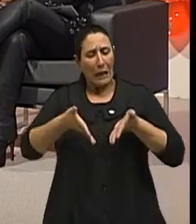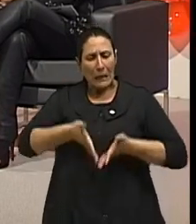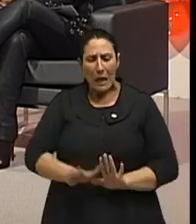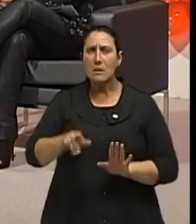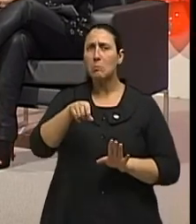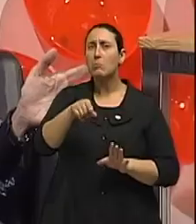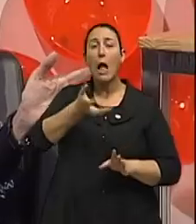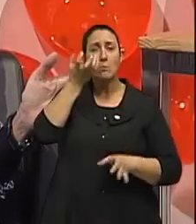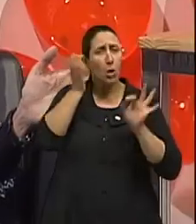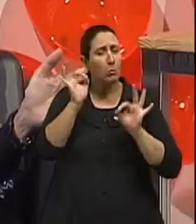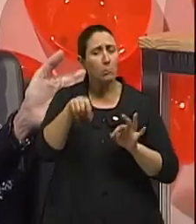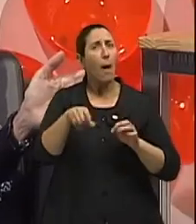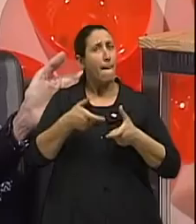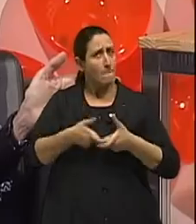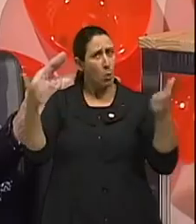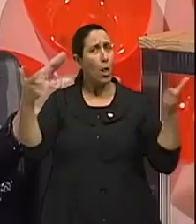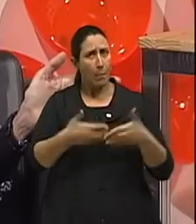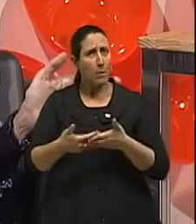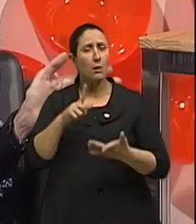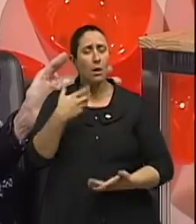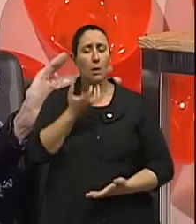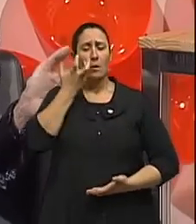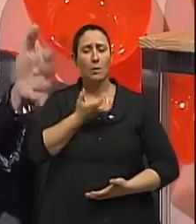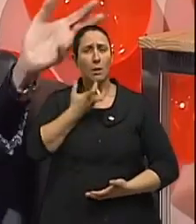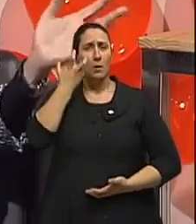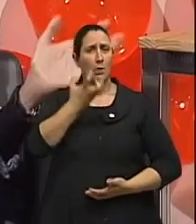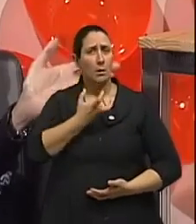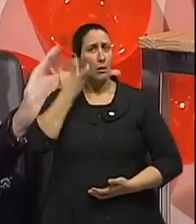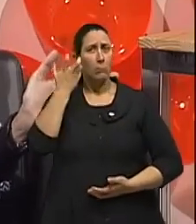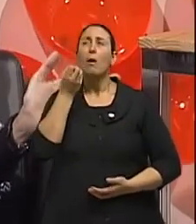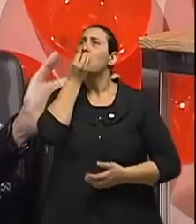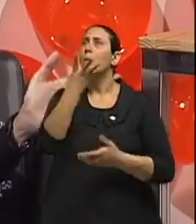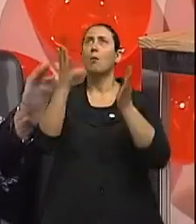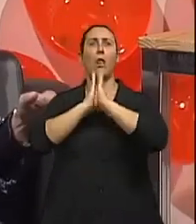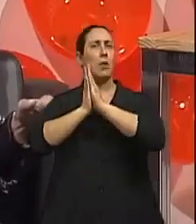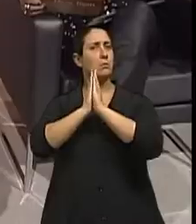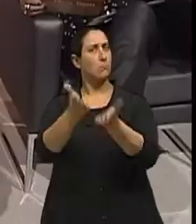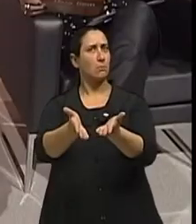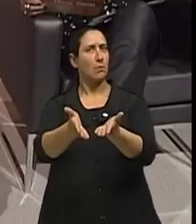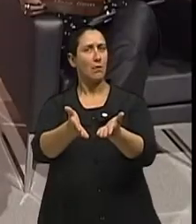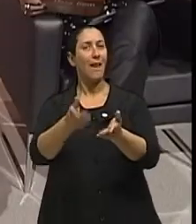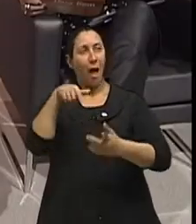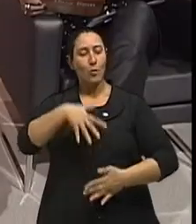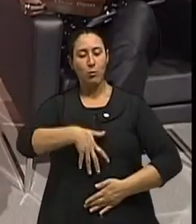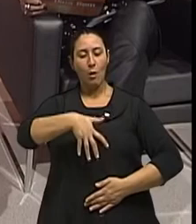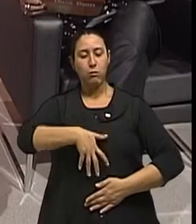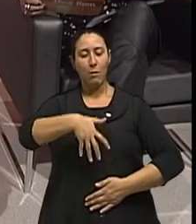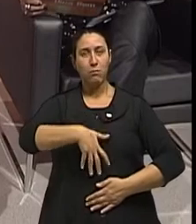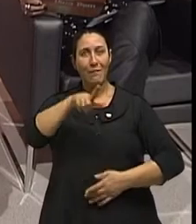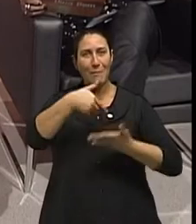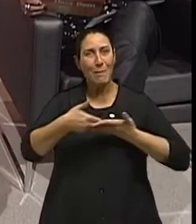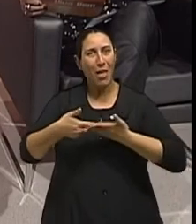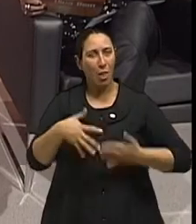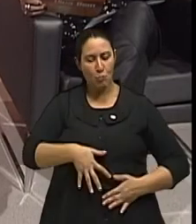problema respiratório, em geral, eles nascem respirando com grande eficiência. E é uma bênção que se tem, né? E a barriguinha que sobe e desce. Exatamente. a